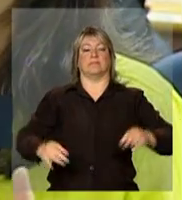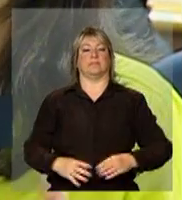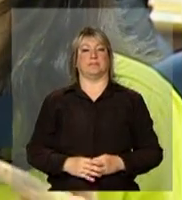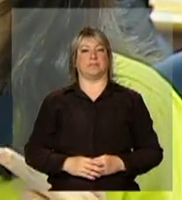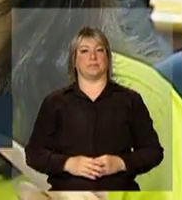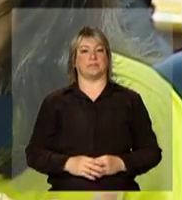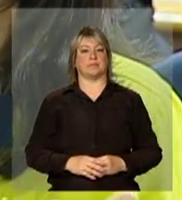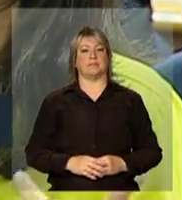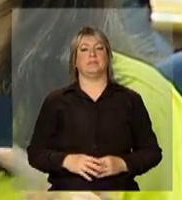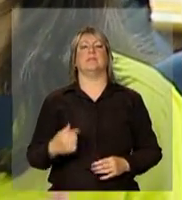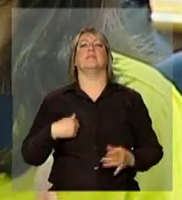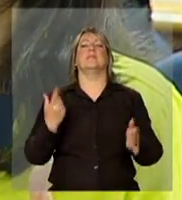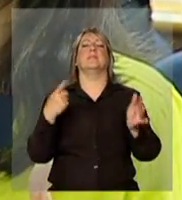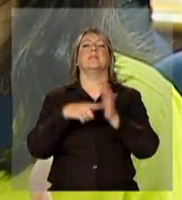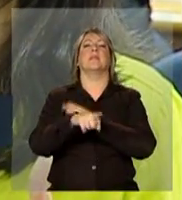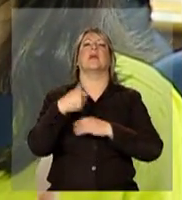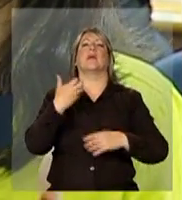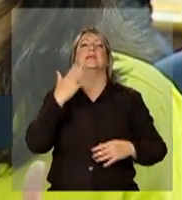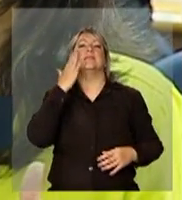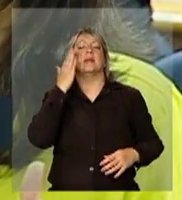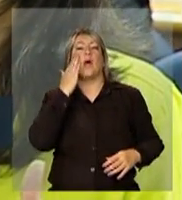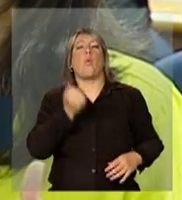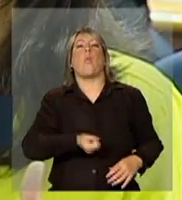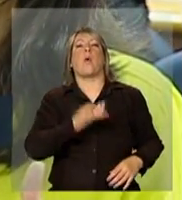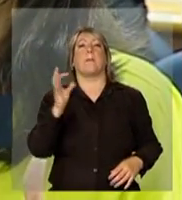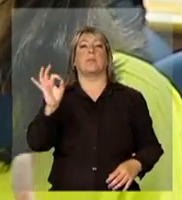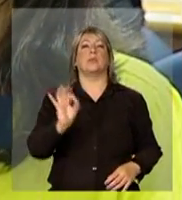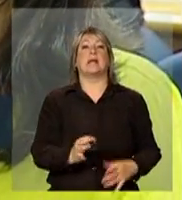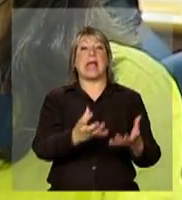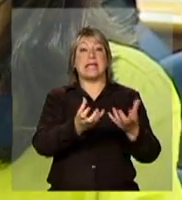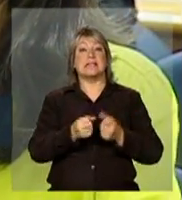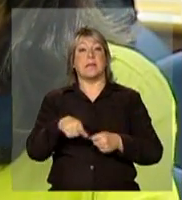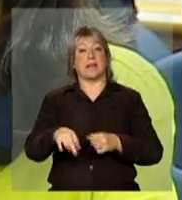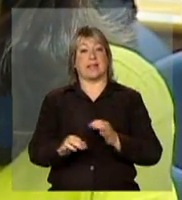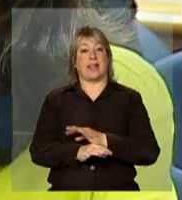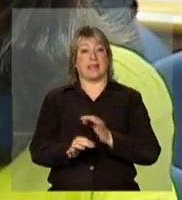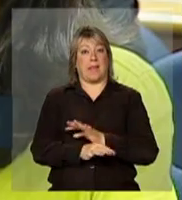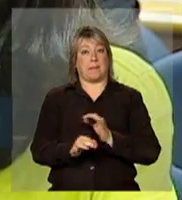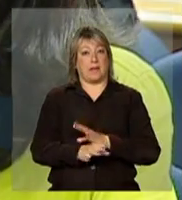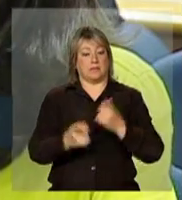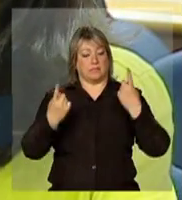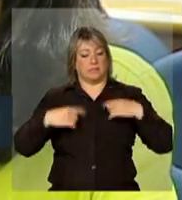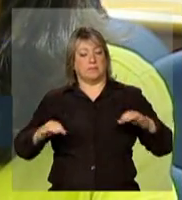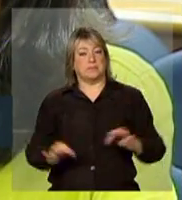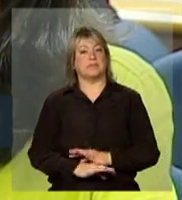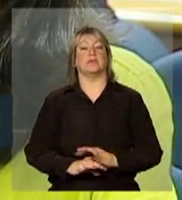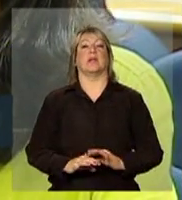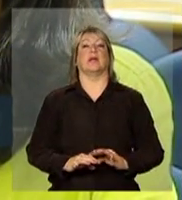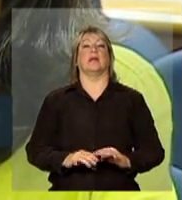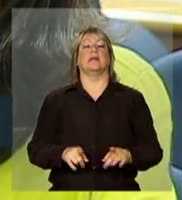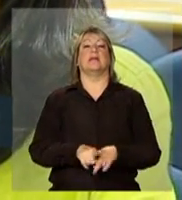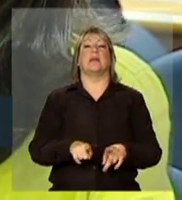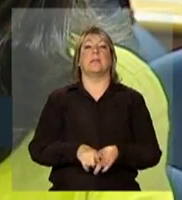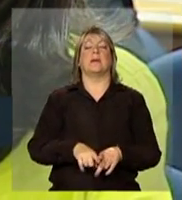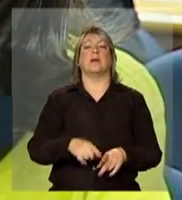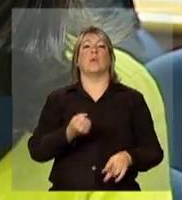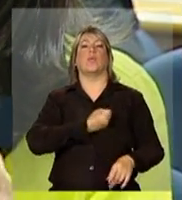queria saber quantos por cento recebem o tratamento e no número estável de óbitos